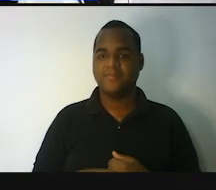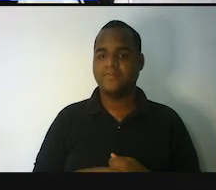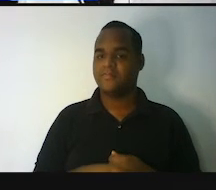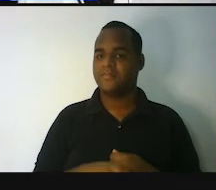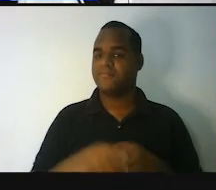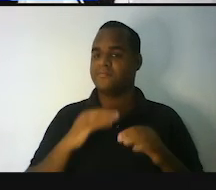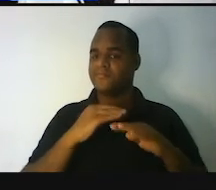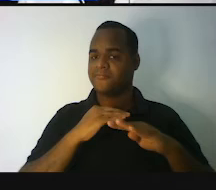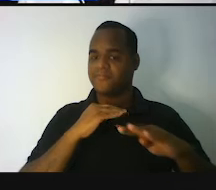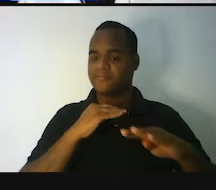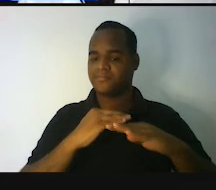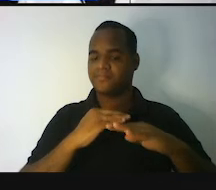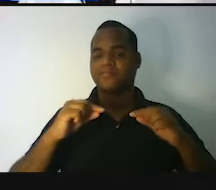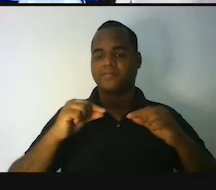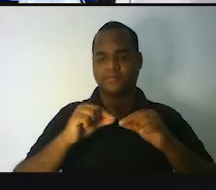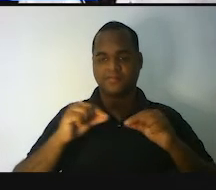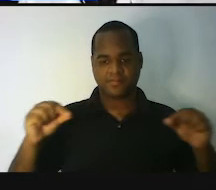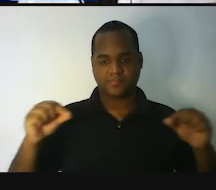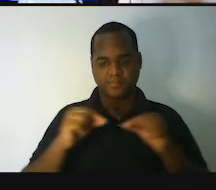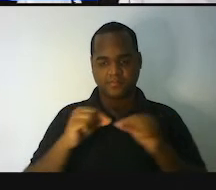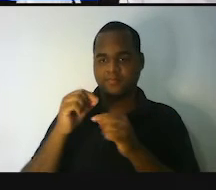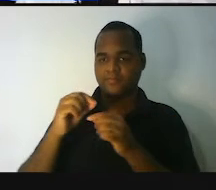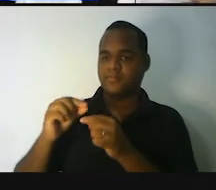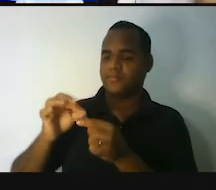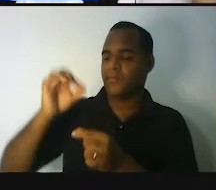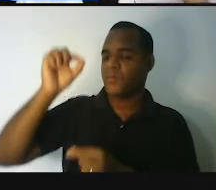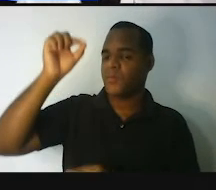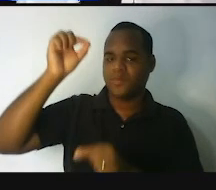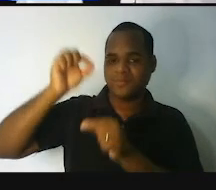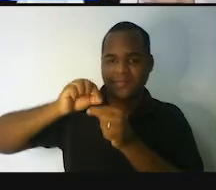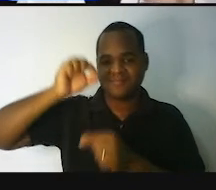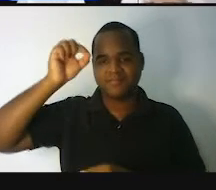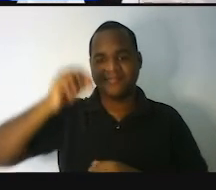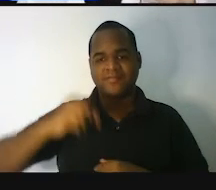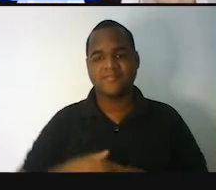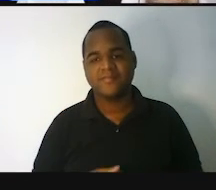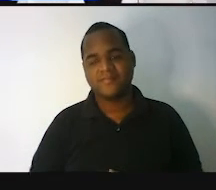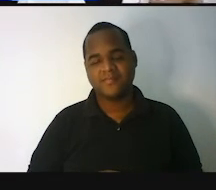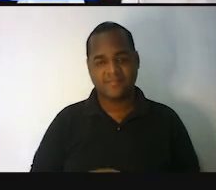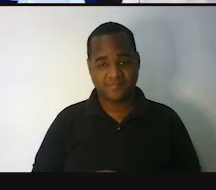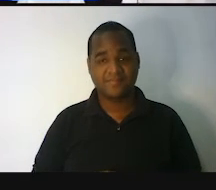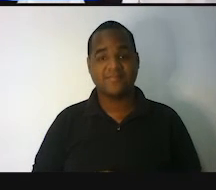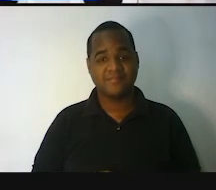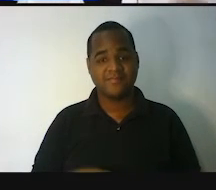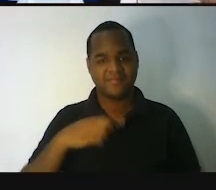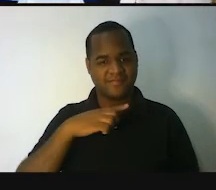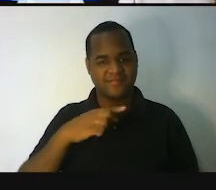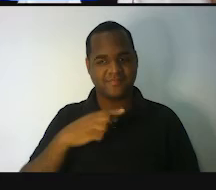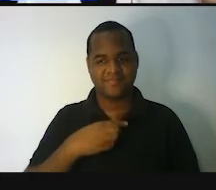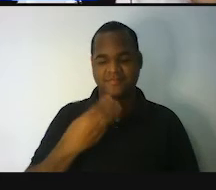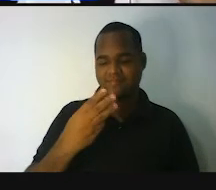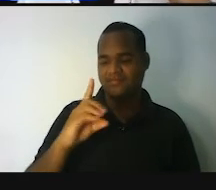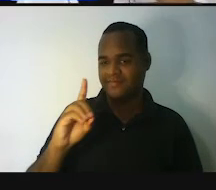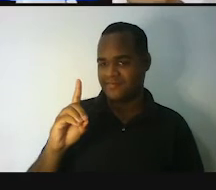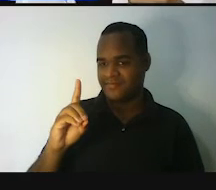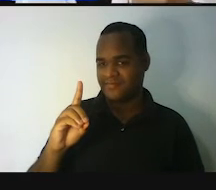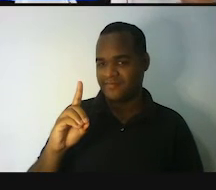largura e altura. Então, o volume só serve para coisas que têm três dimensões.